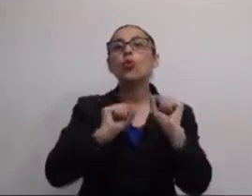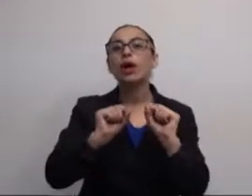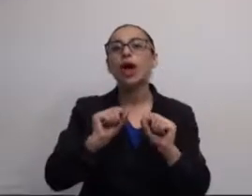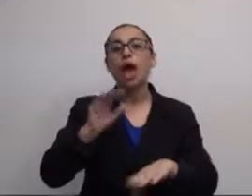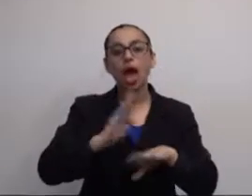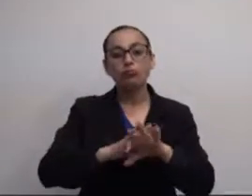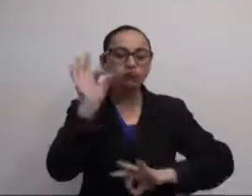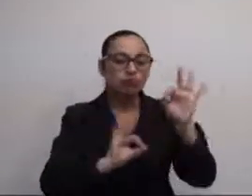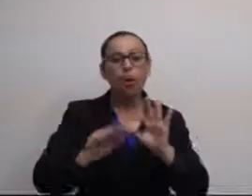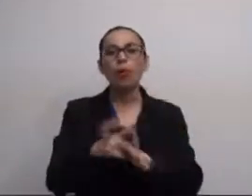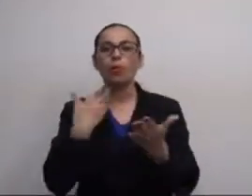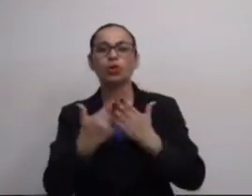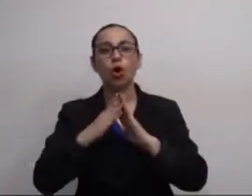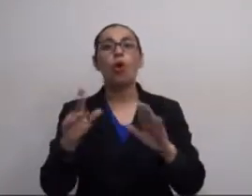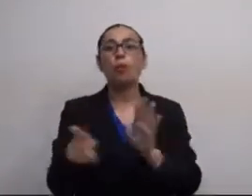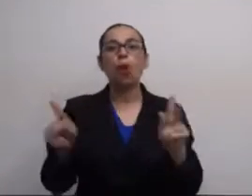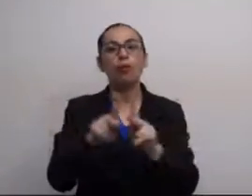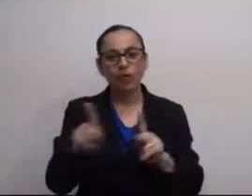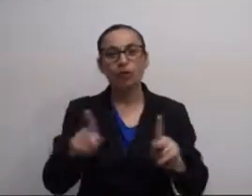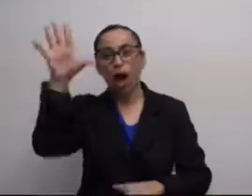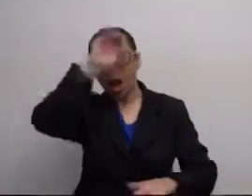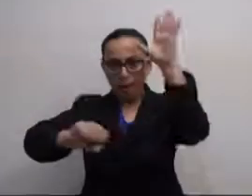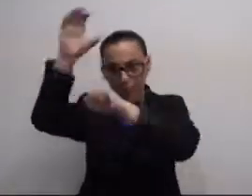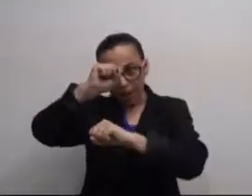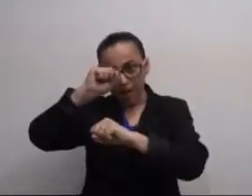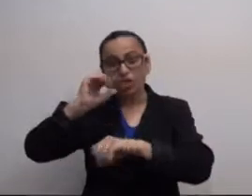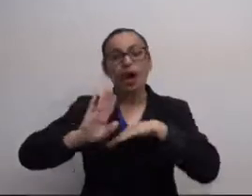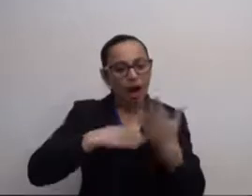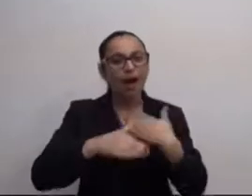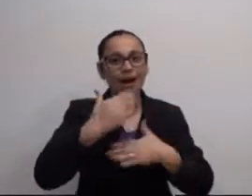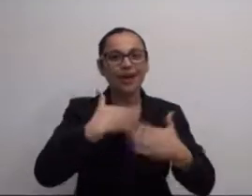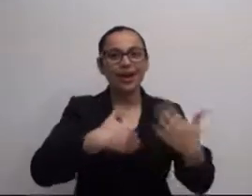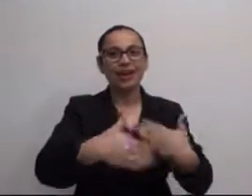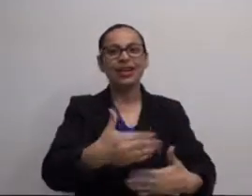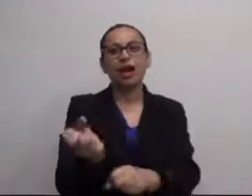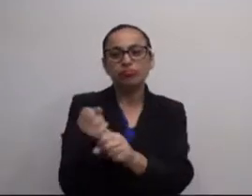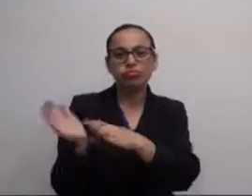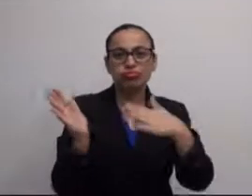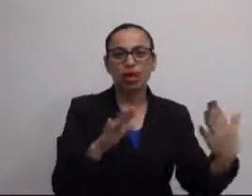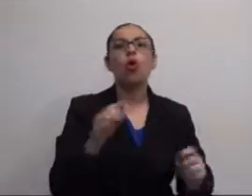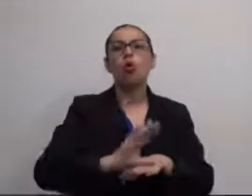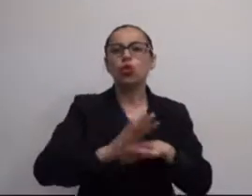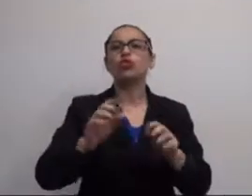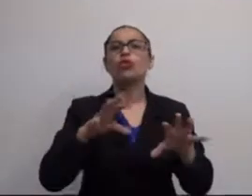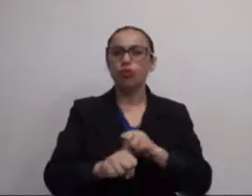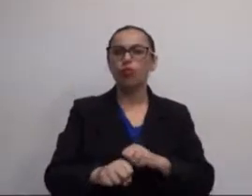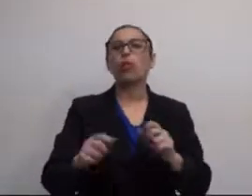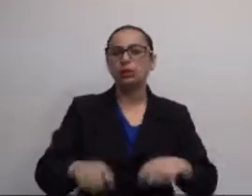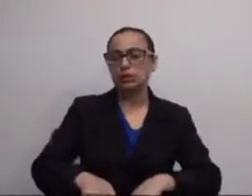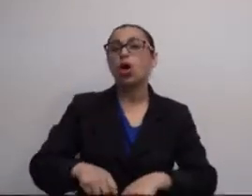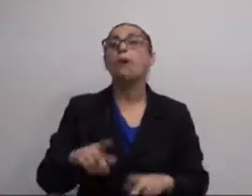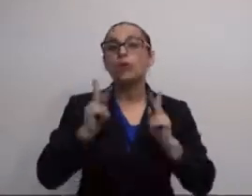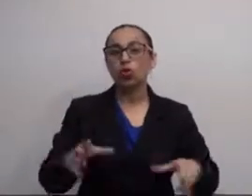Então, com o passar do tempo, o MOU vai se tornando uma coisa autogerível pra escola. Os próprios professores aprendem e eles vão se